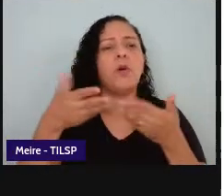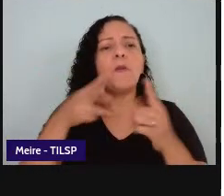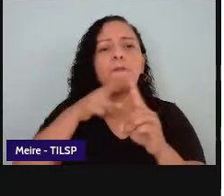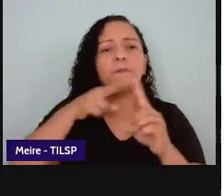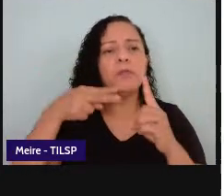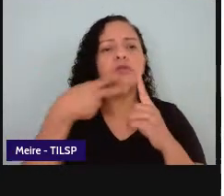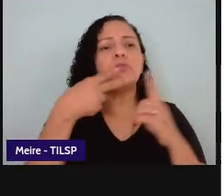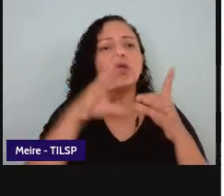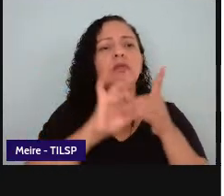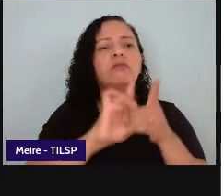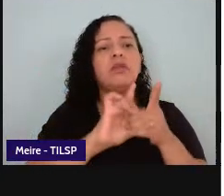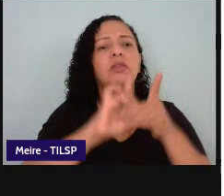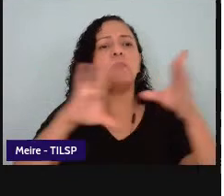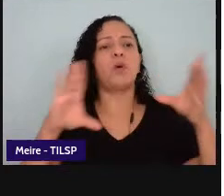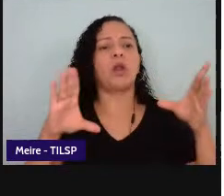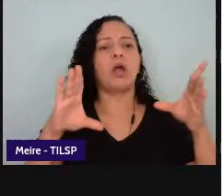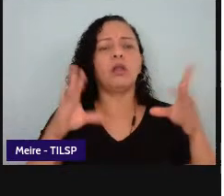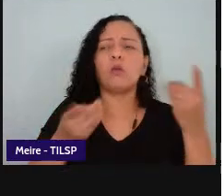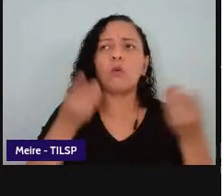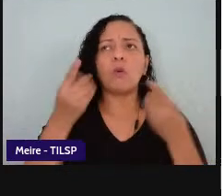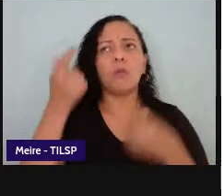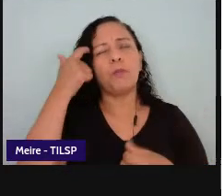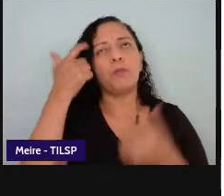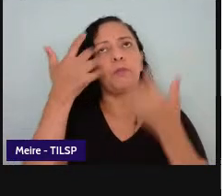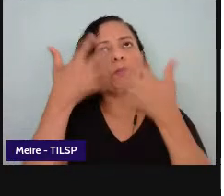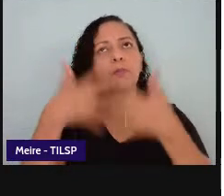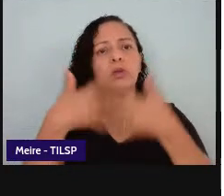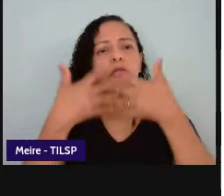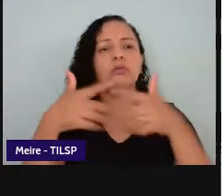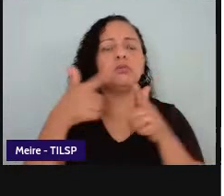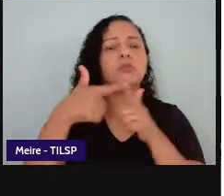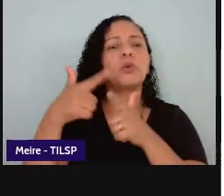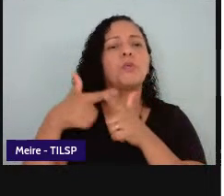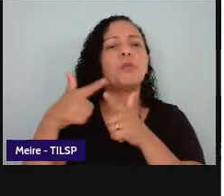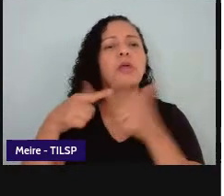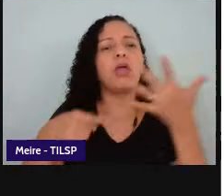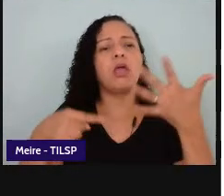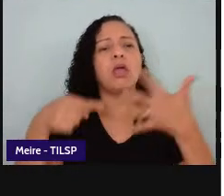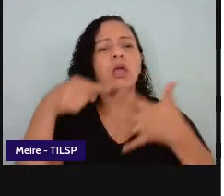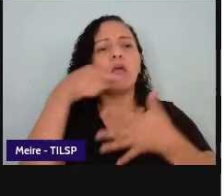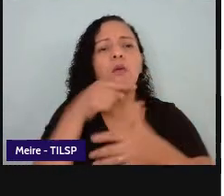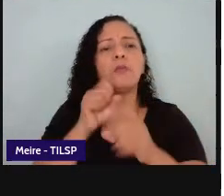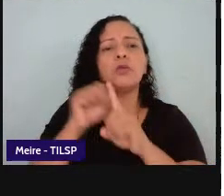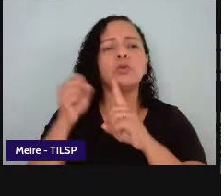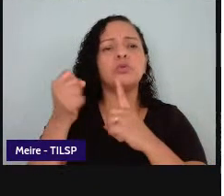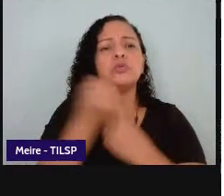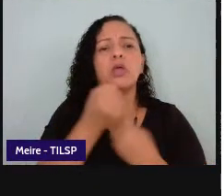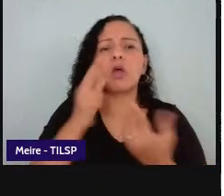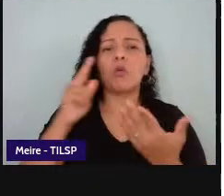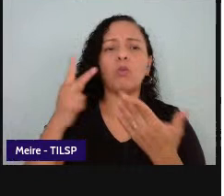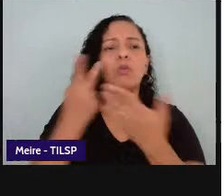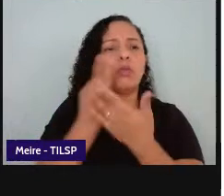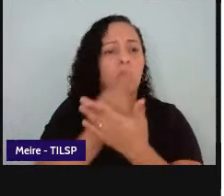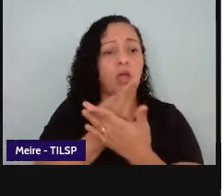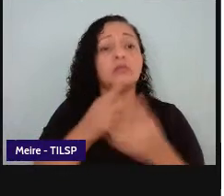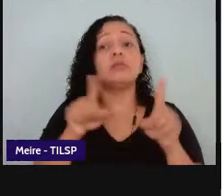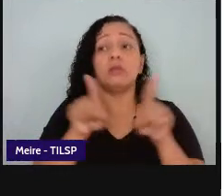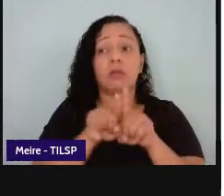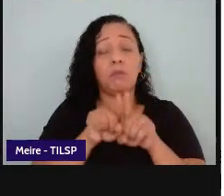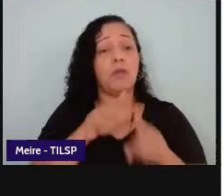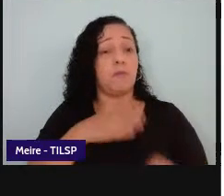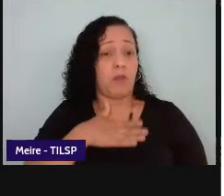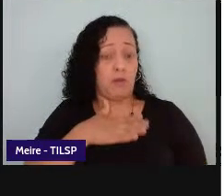repenso os problemas pelos quais a sociedade passa e que afeta a sociedade e que também me afeta